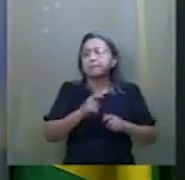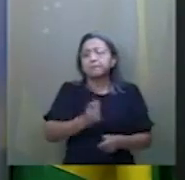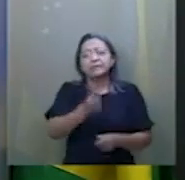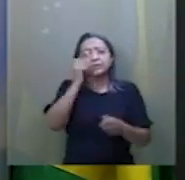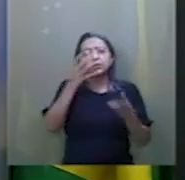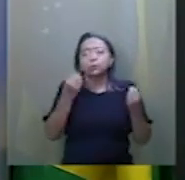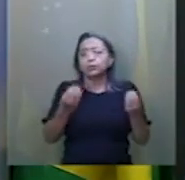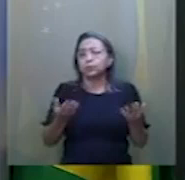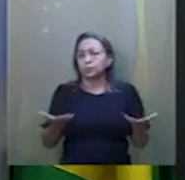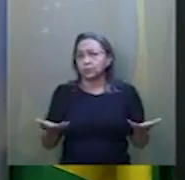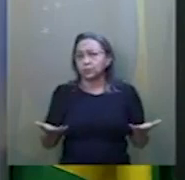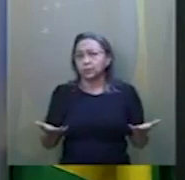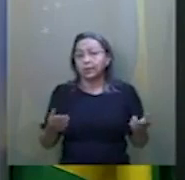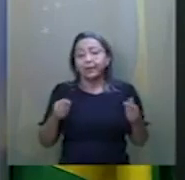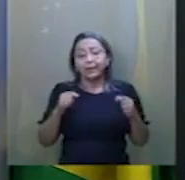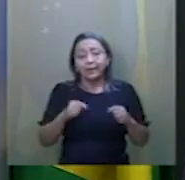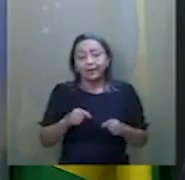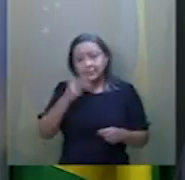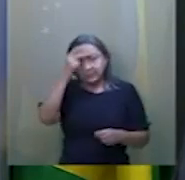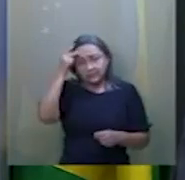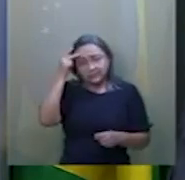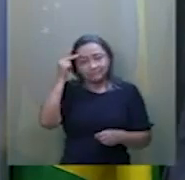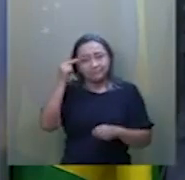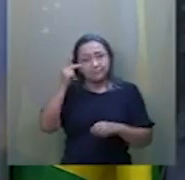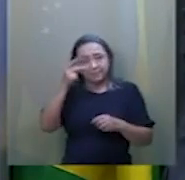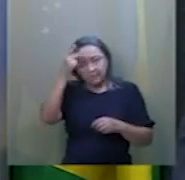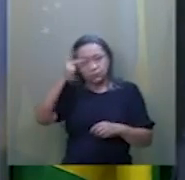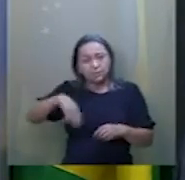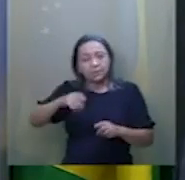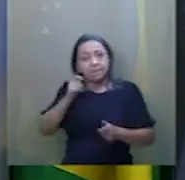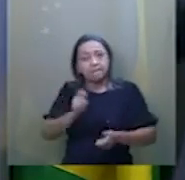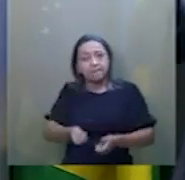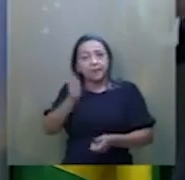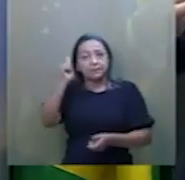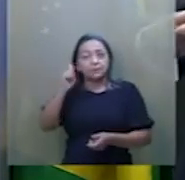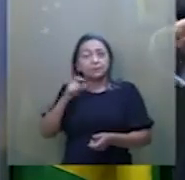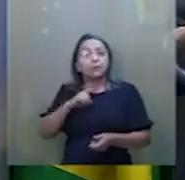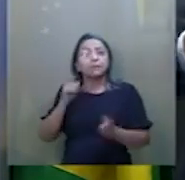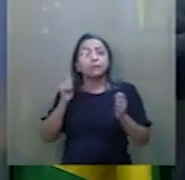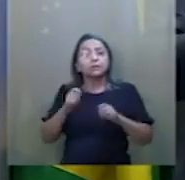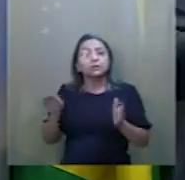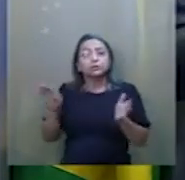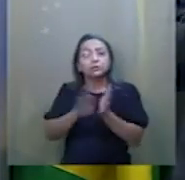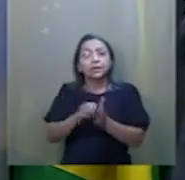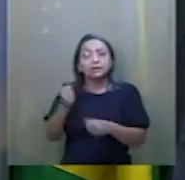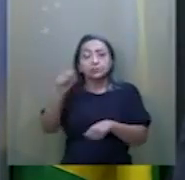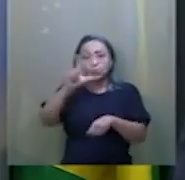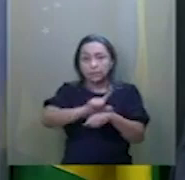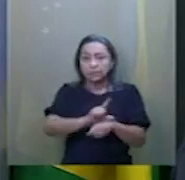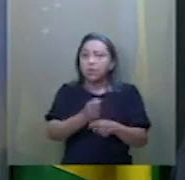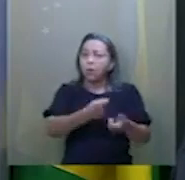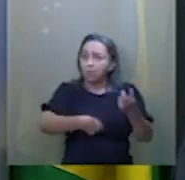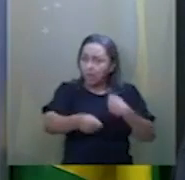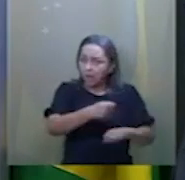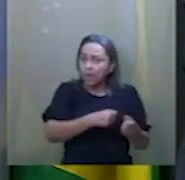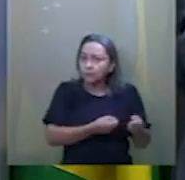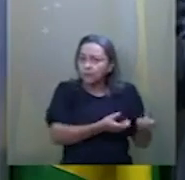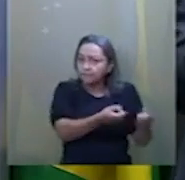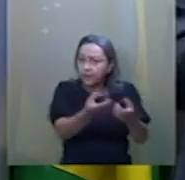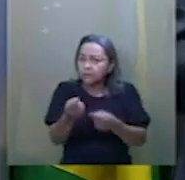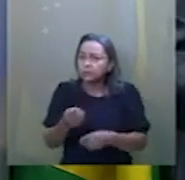produz muito. Esses pescadores, eles, para poder chegar a São Luís, que o mercado consumidor maior,